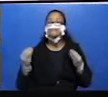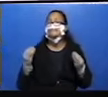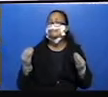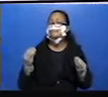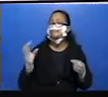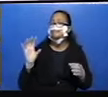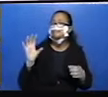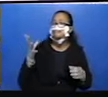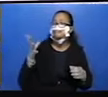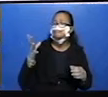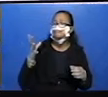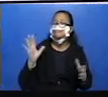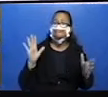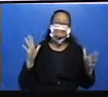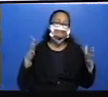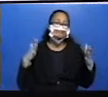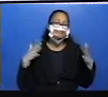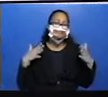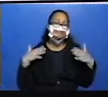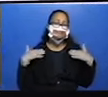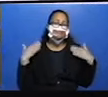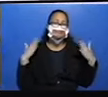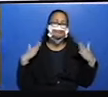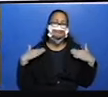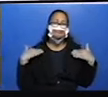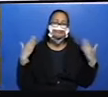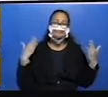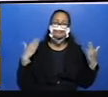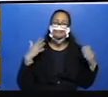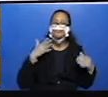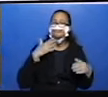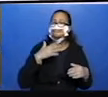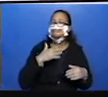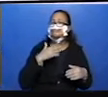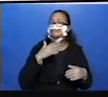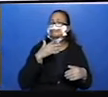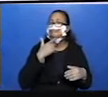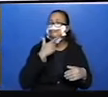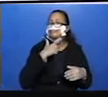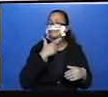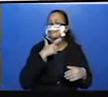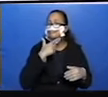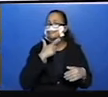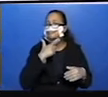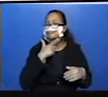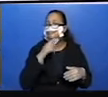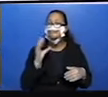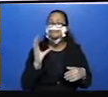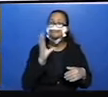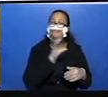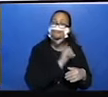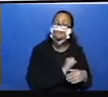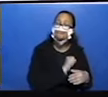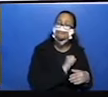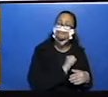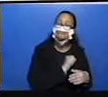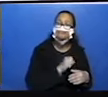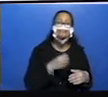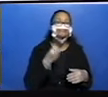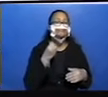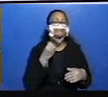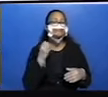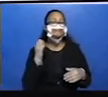Aconteceu alegremente, docemente, rapidamente. Aconteceu como? Aconteceu bem.